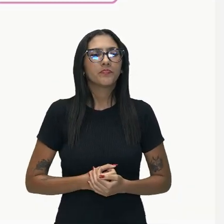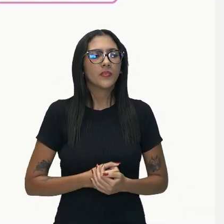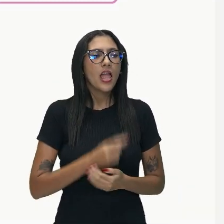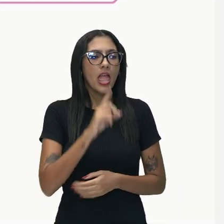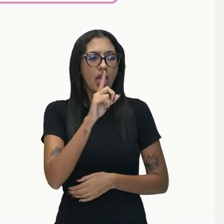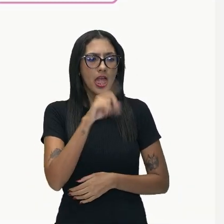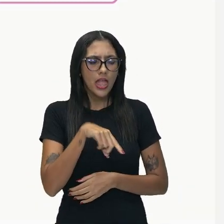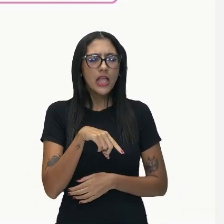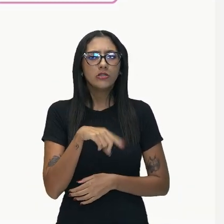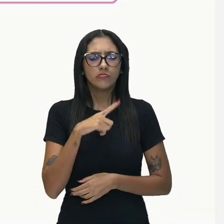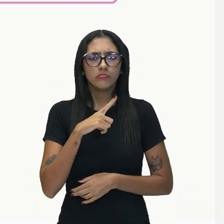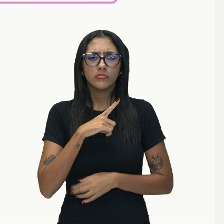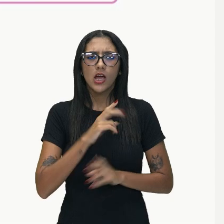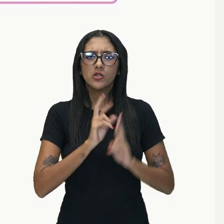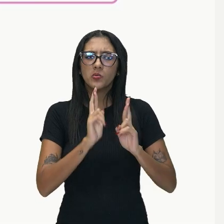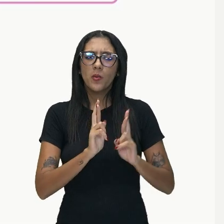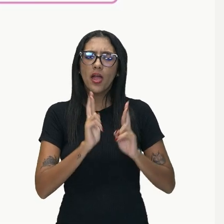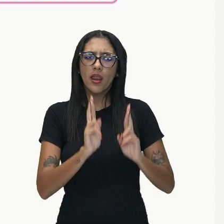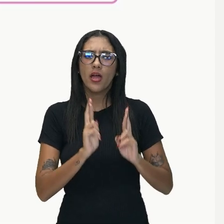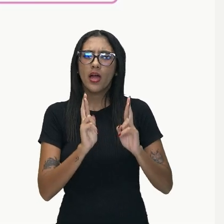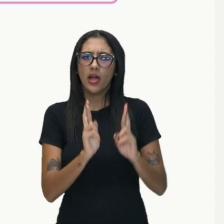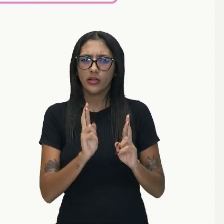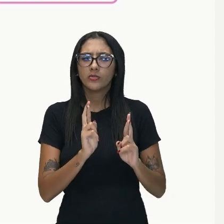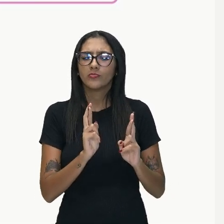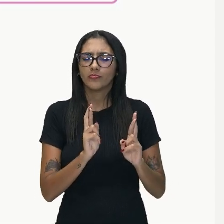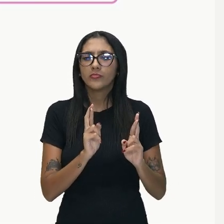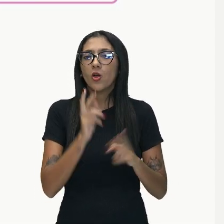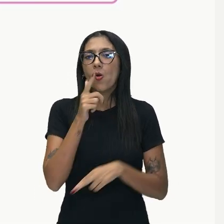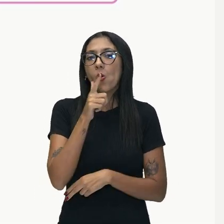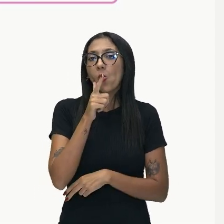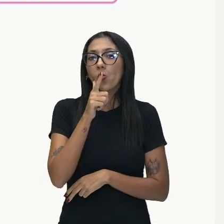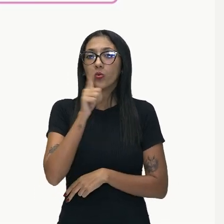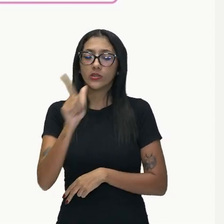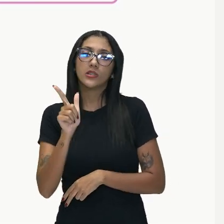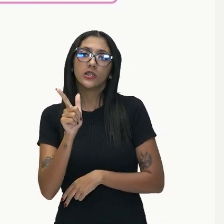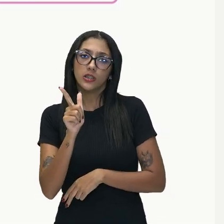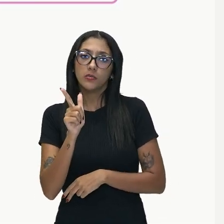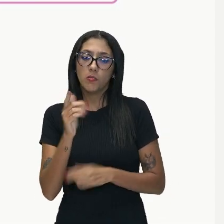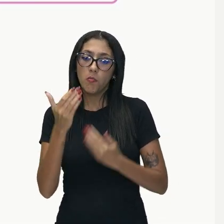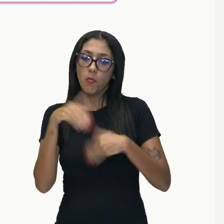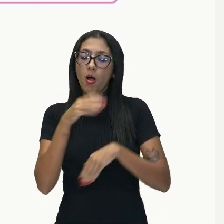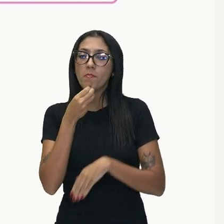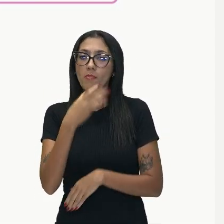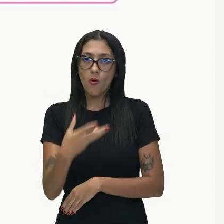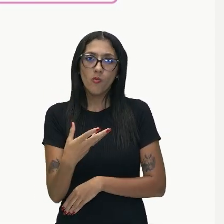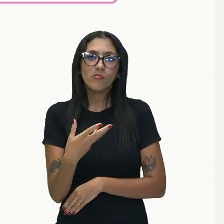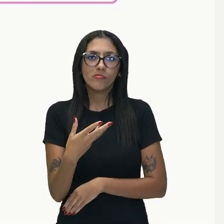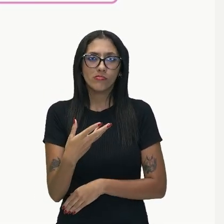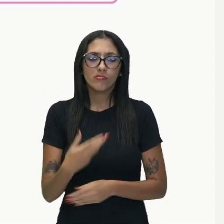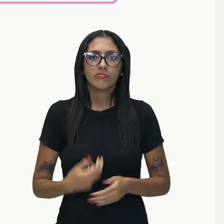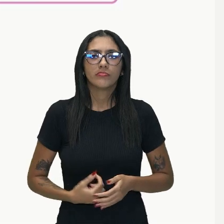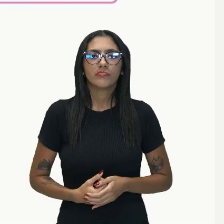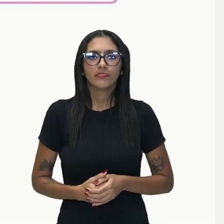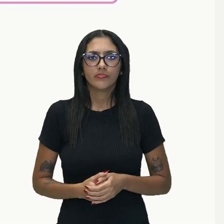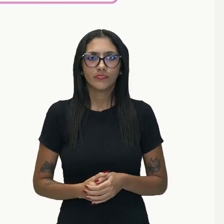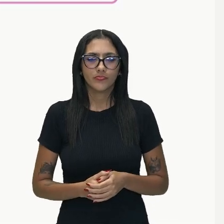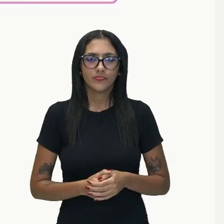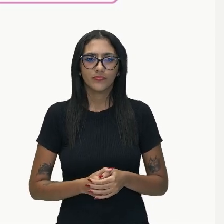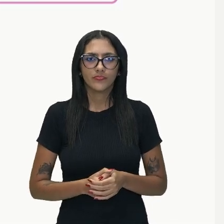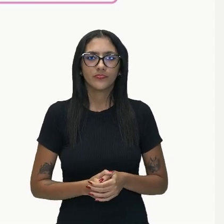confiante de que conseguirá um bom resultado na prova, ok? Então, quando a gente